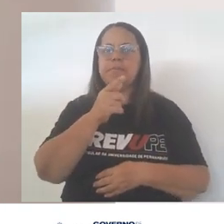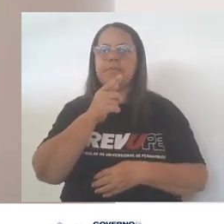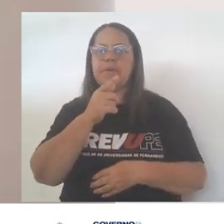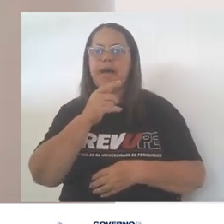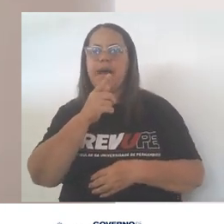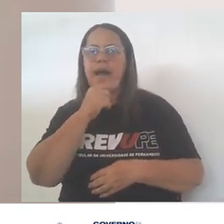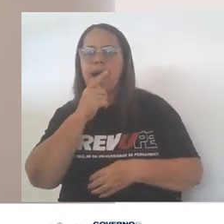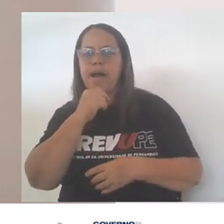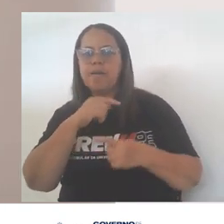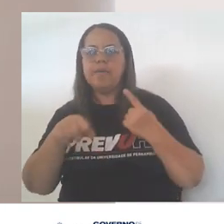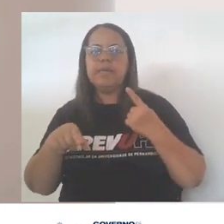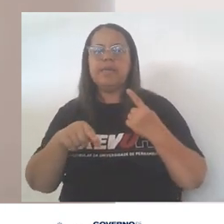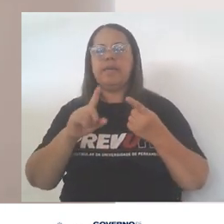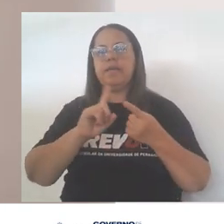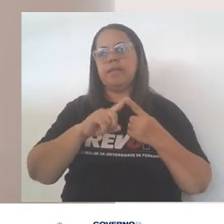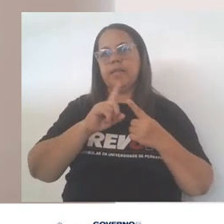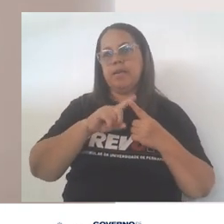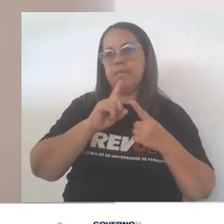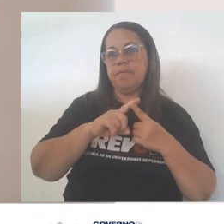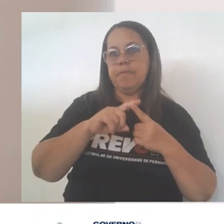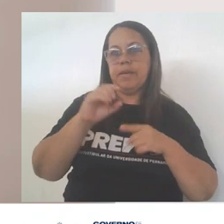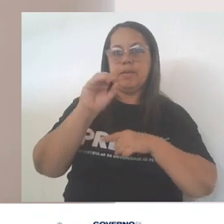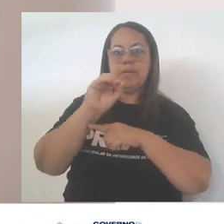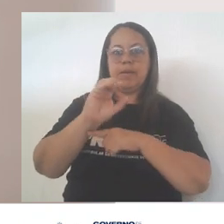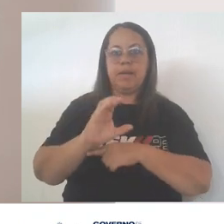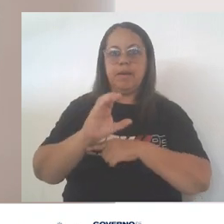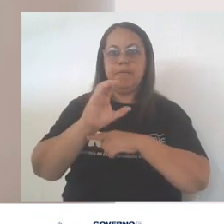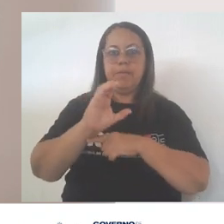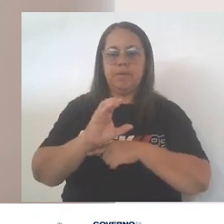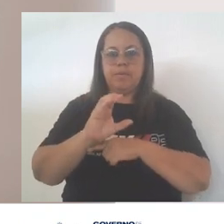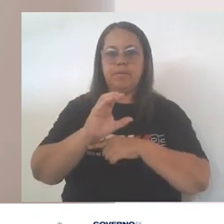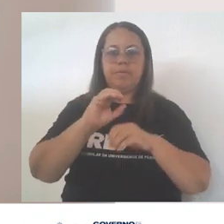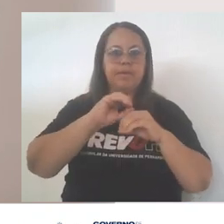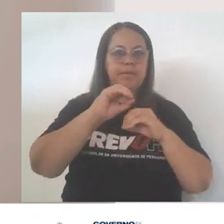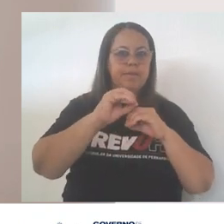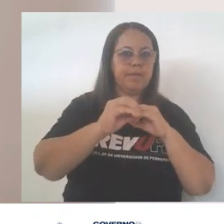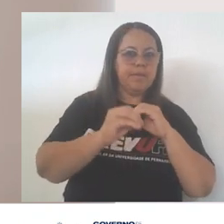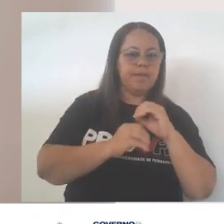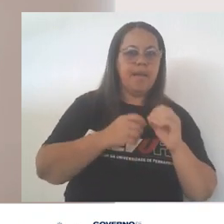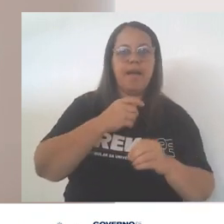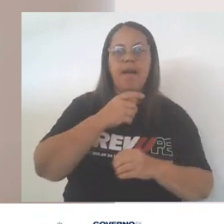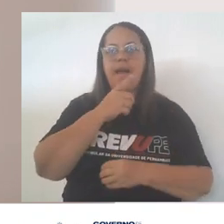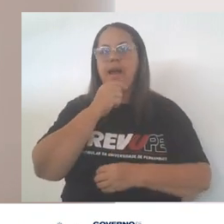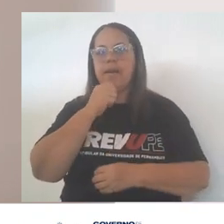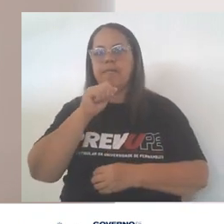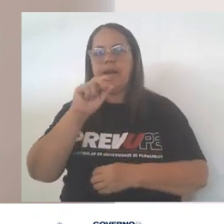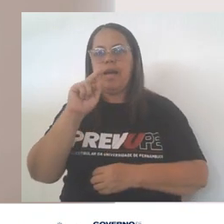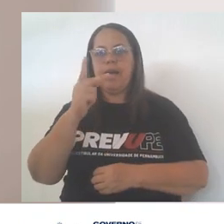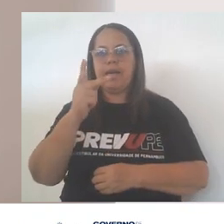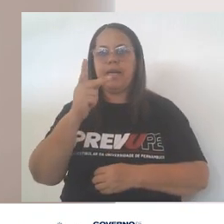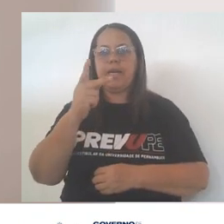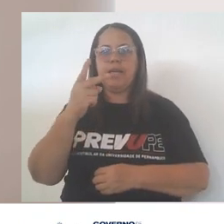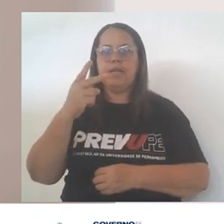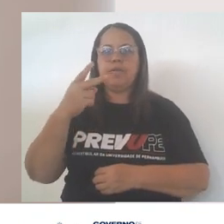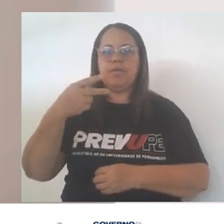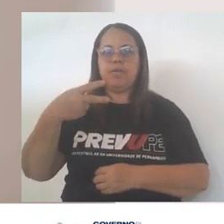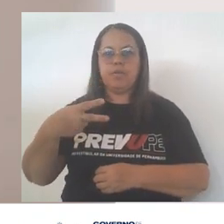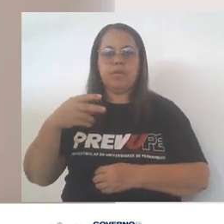do monóxido de carbono. A molécula da água, H2O, é um dos exemplos mais clássicos de uma molécula polar.